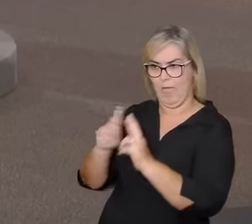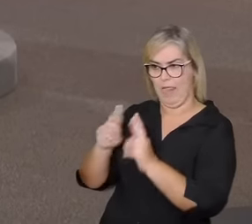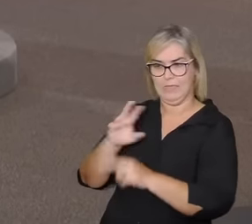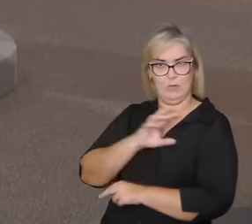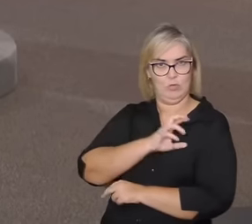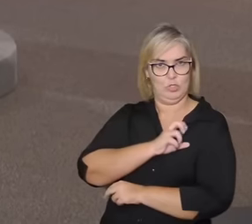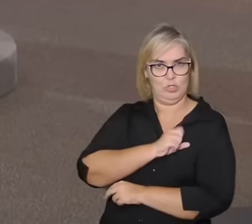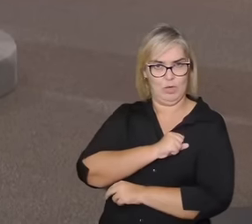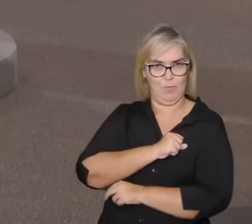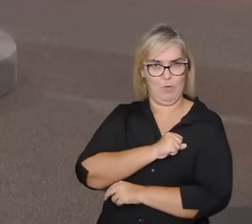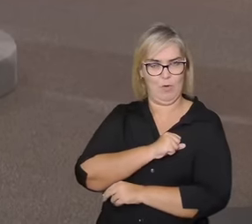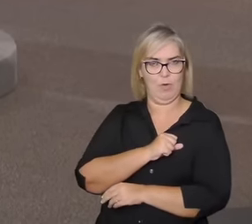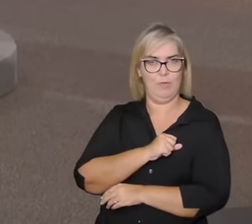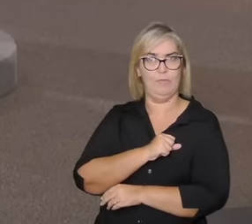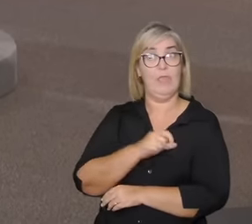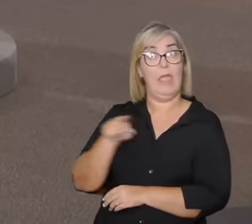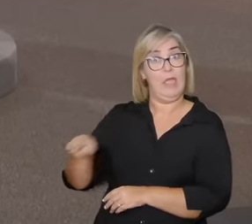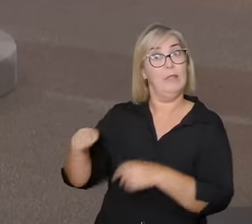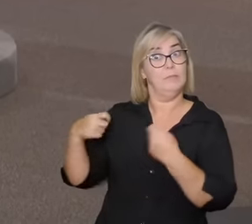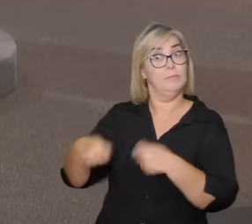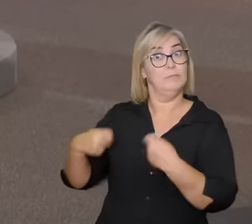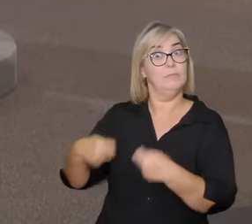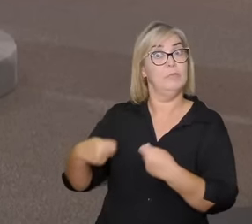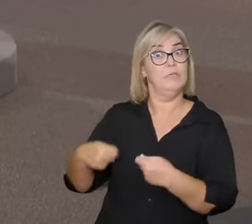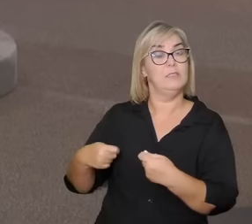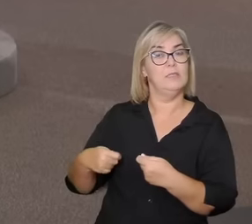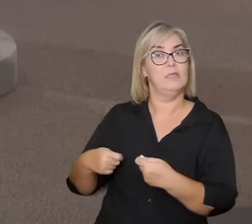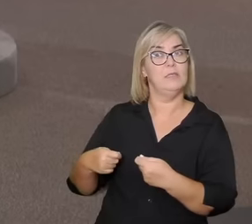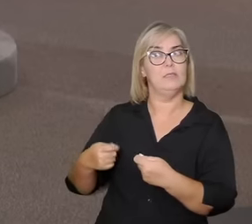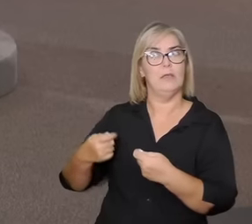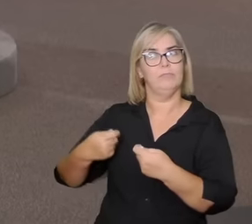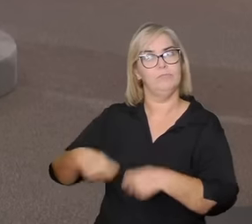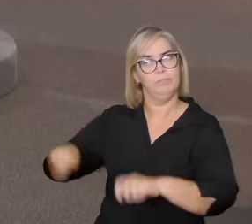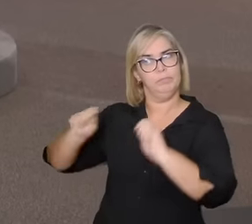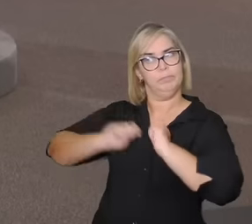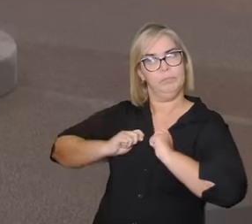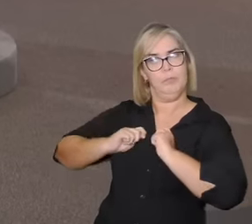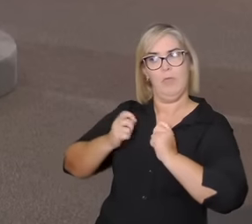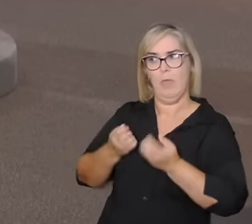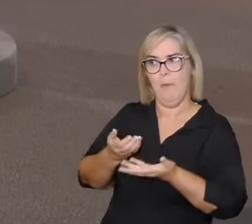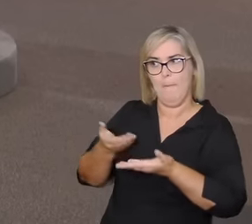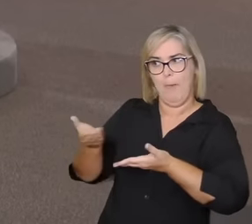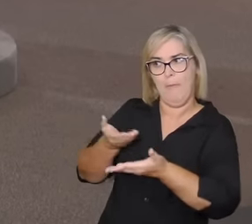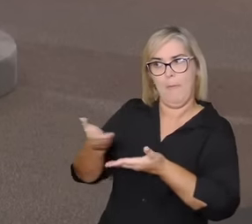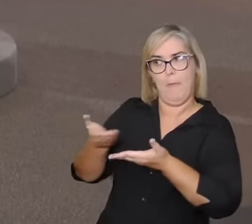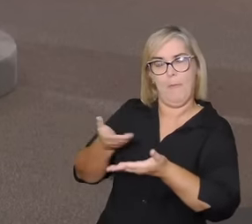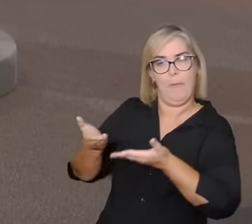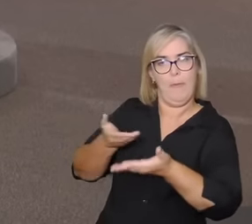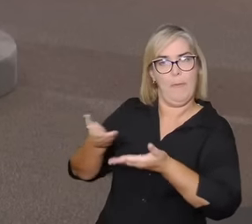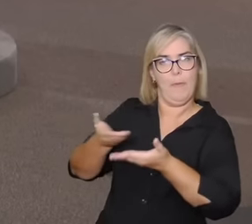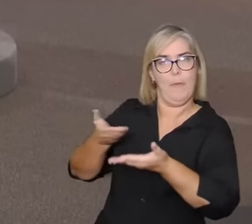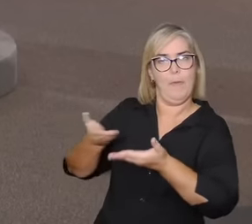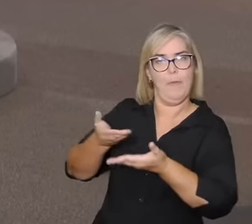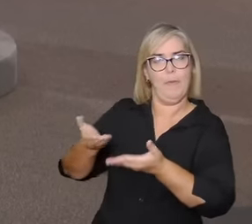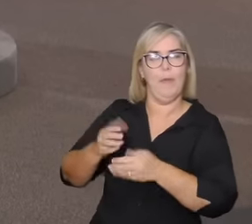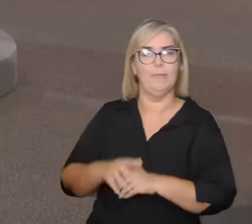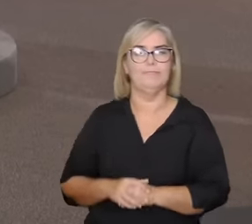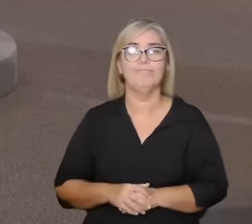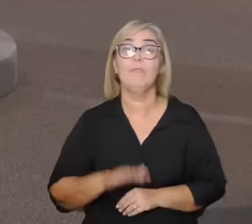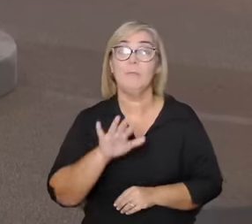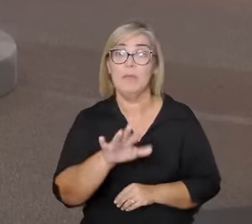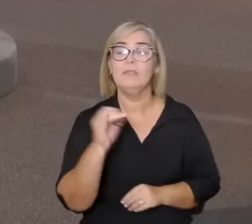de aumentar a potência da nossa compartilhar mas é importante que as pessoas